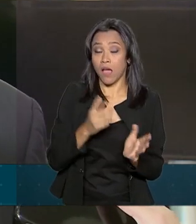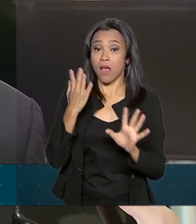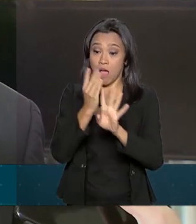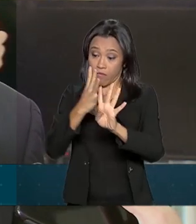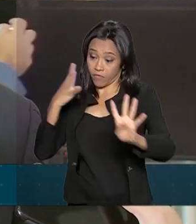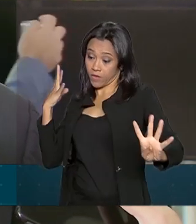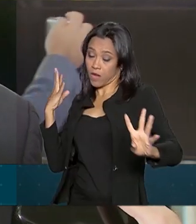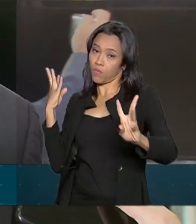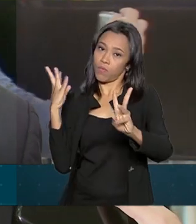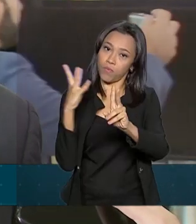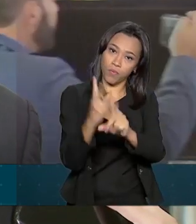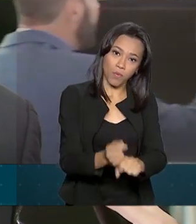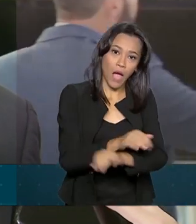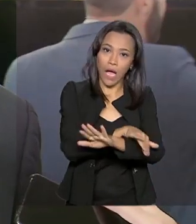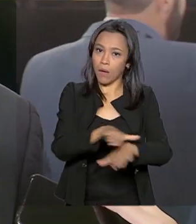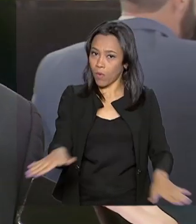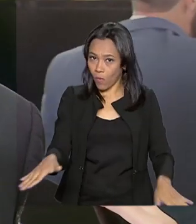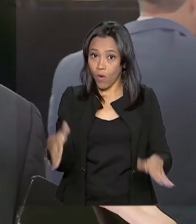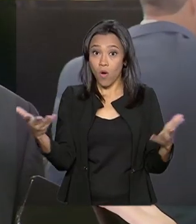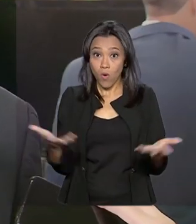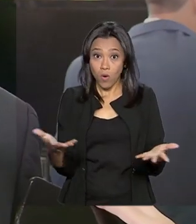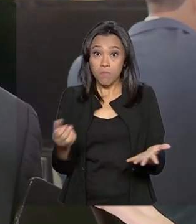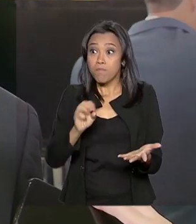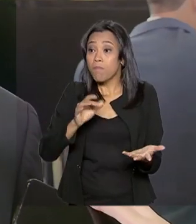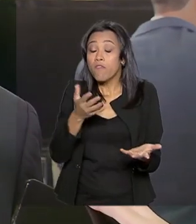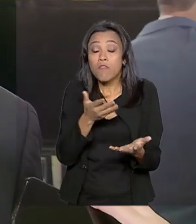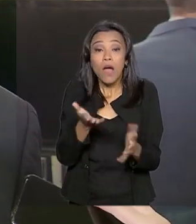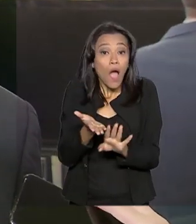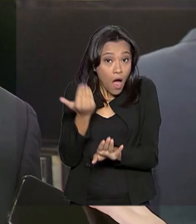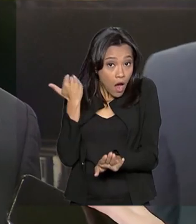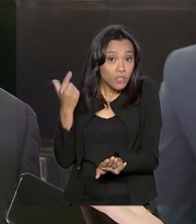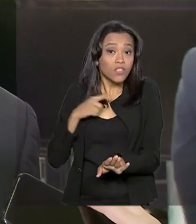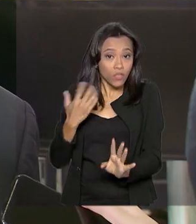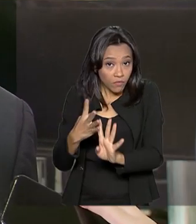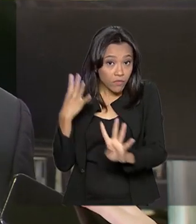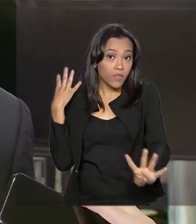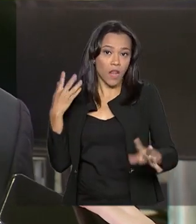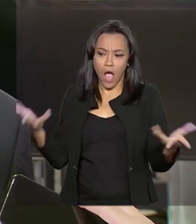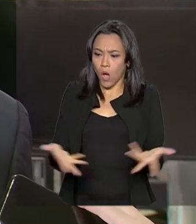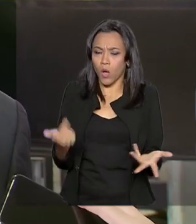O Bolsa Família sempre teve fila, milhões de famílias esperando para entrar, às vezes, mais de um ano.